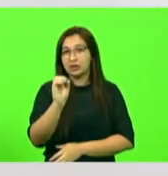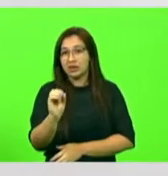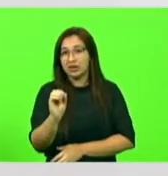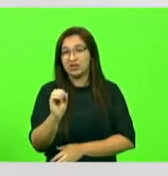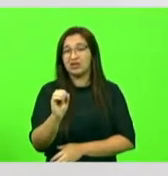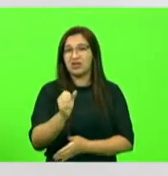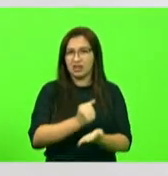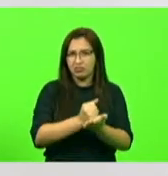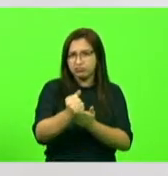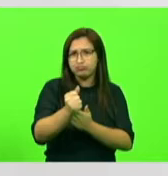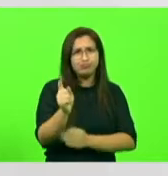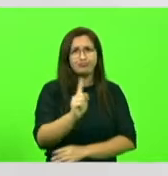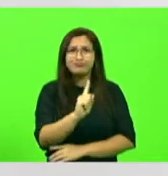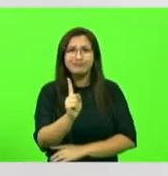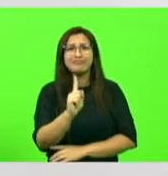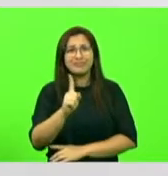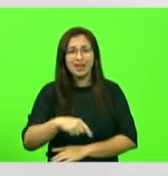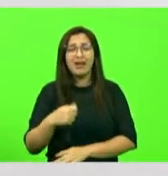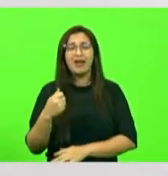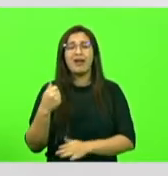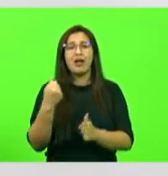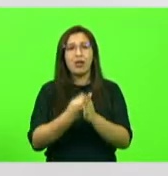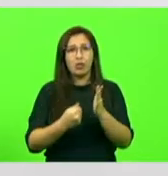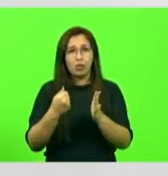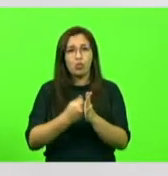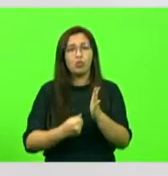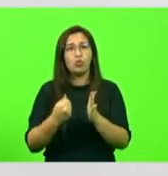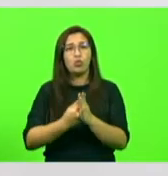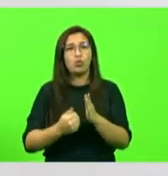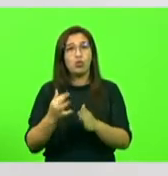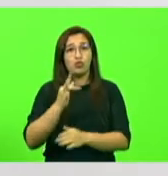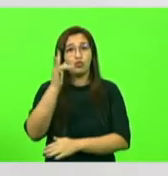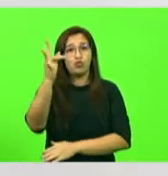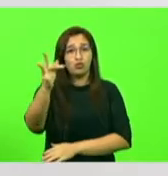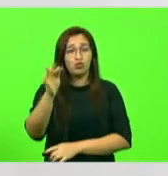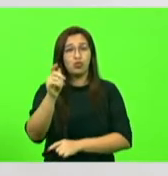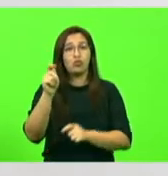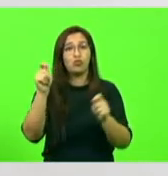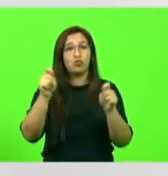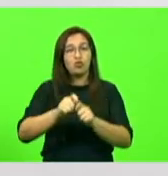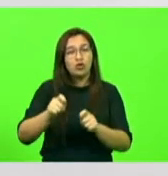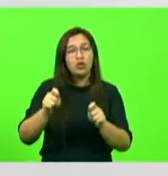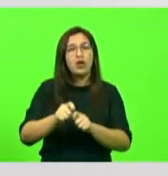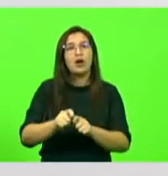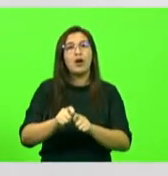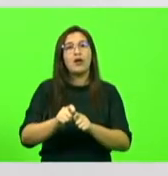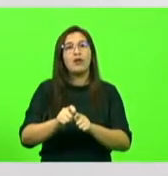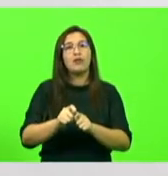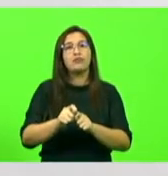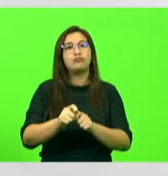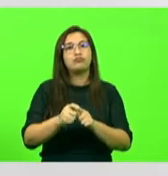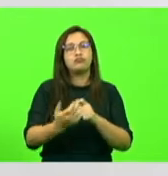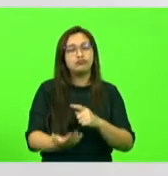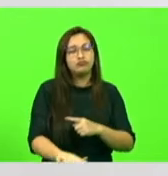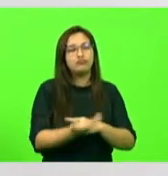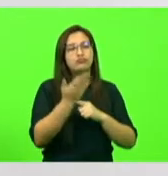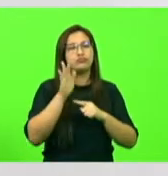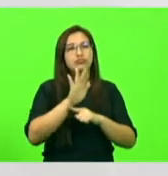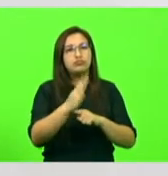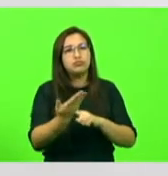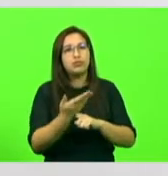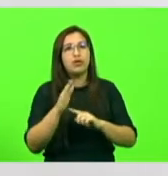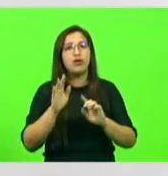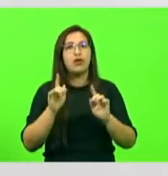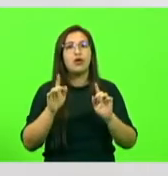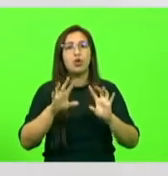retribuir para todos, em conquistas para a nossa comunidade,